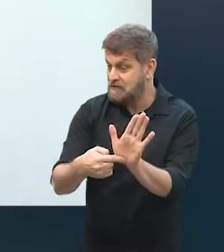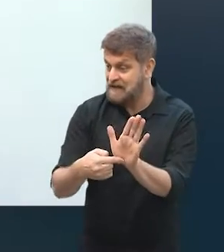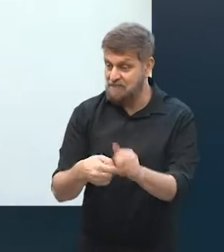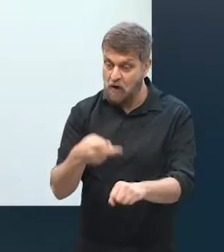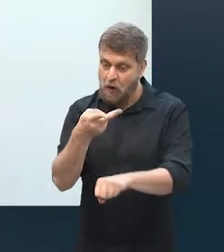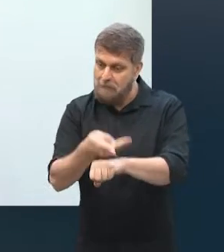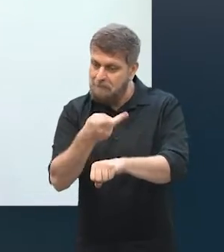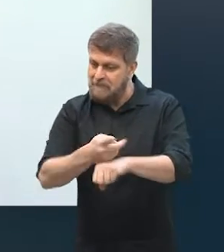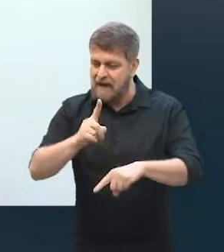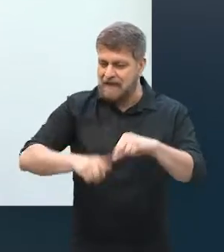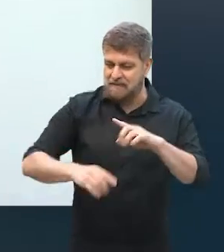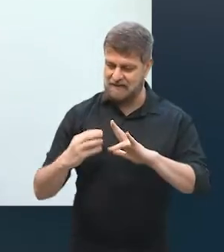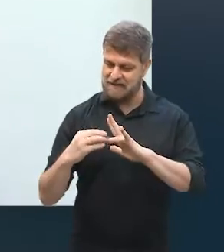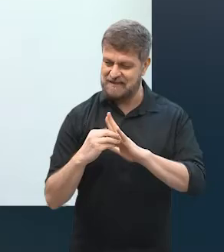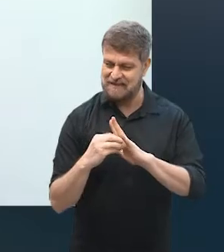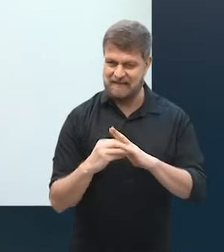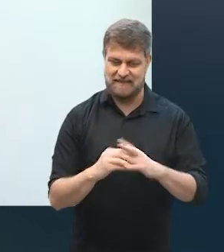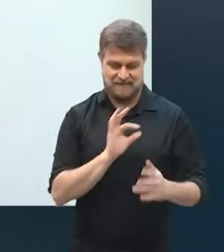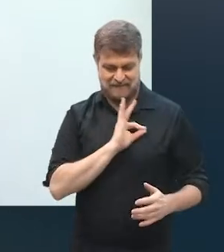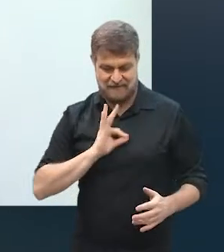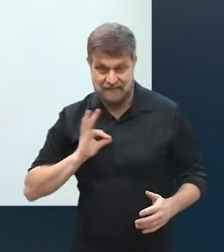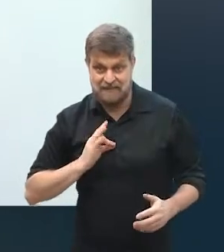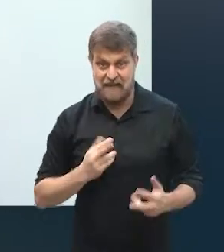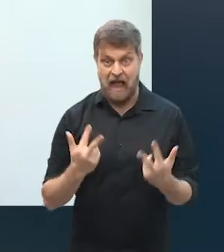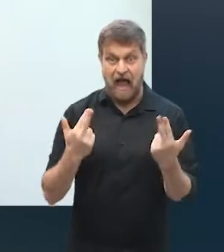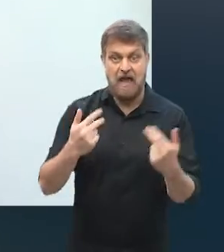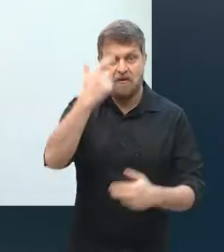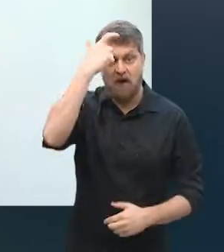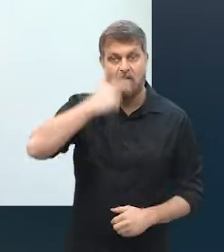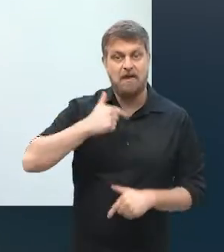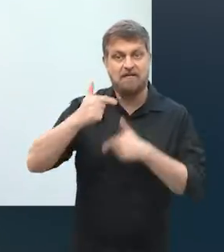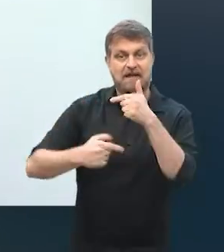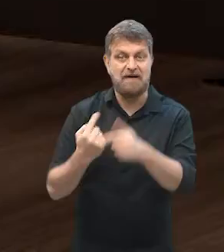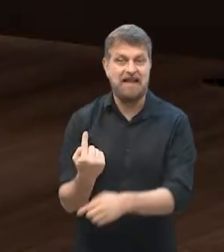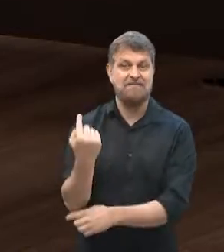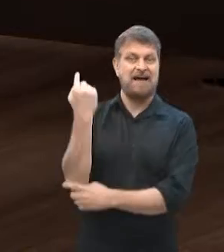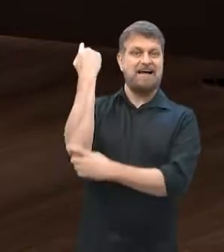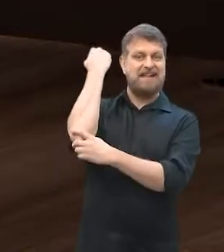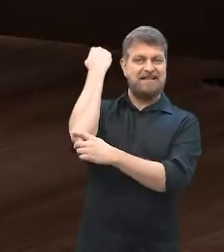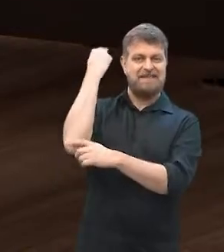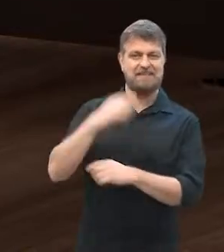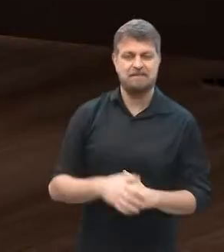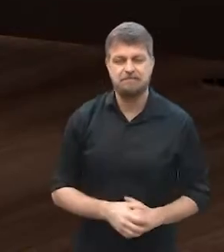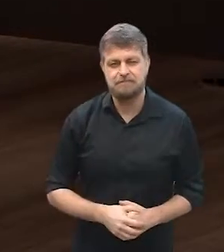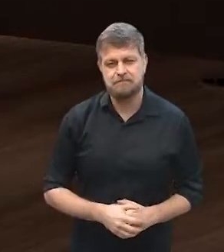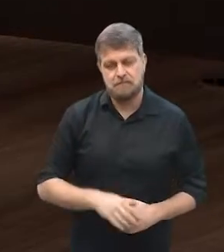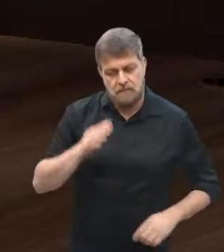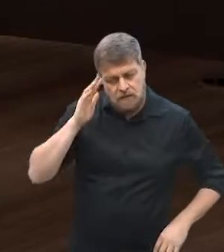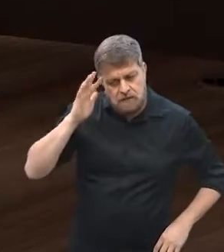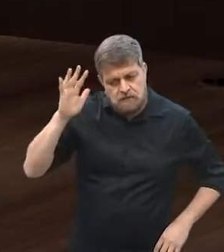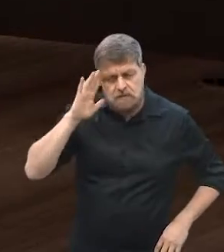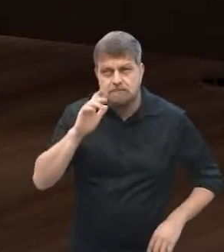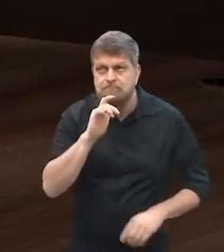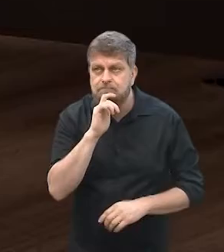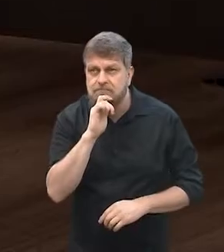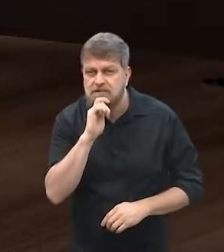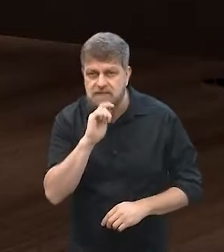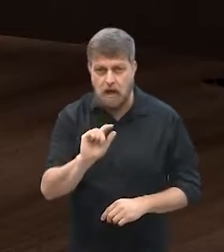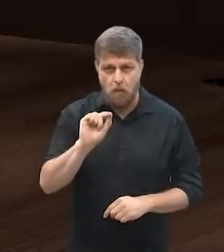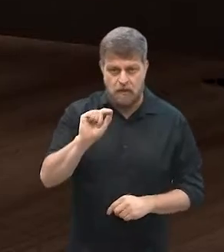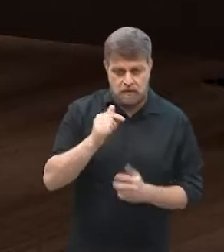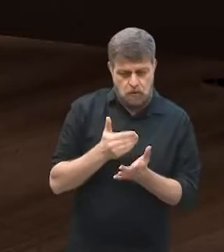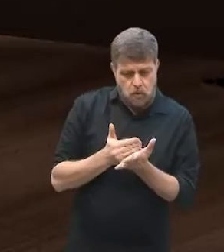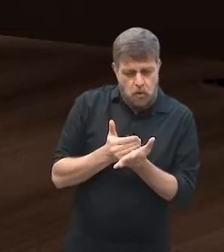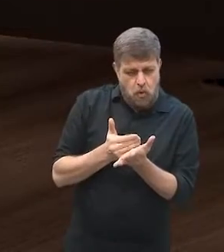no trabalho, ficam mais nessa função que eu fazia antigamente. Tá. Mas se a gente pensar, Ana Carolina, no